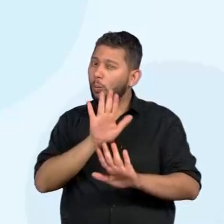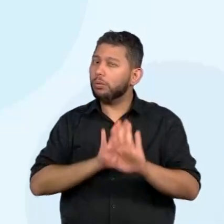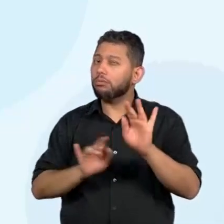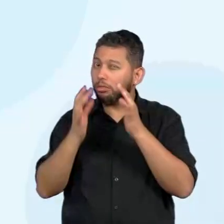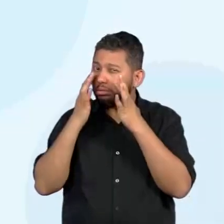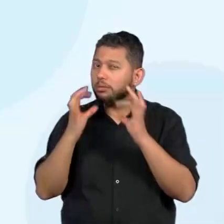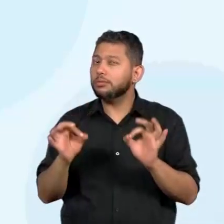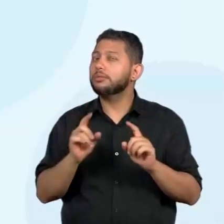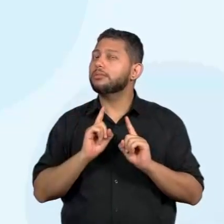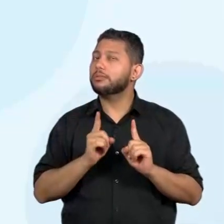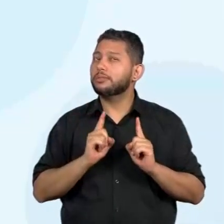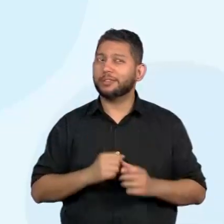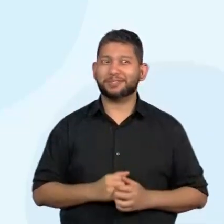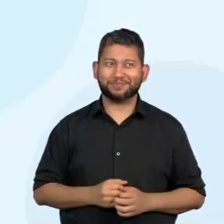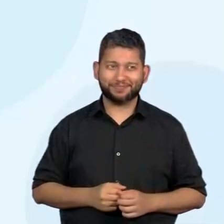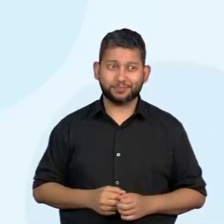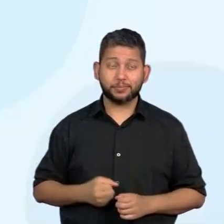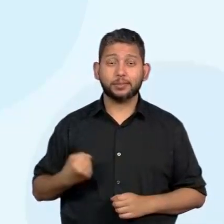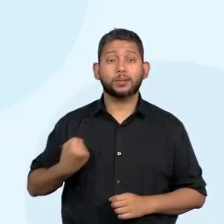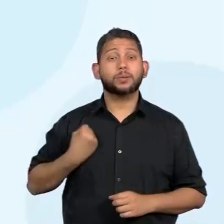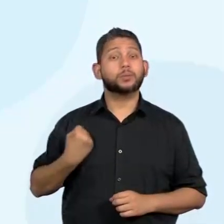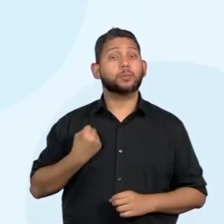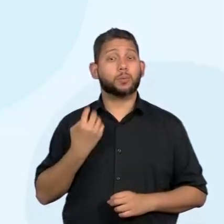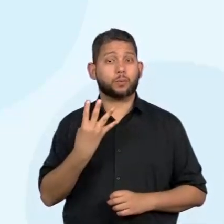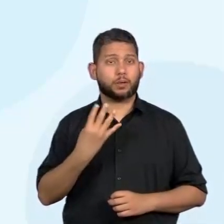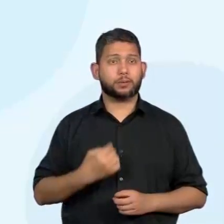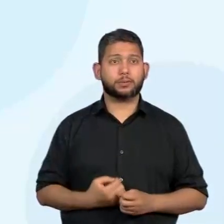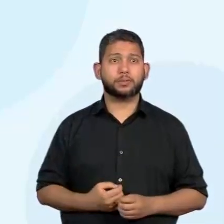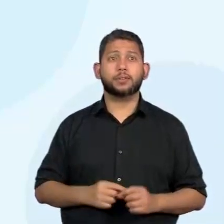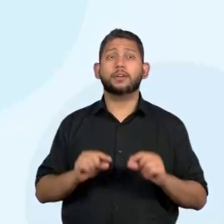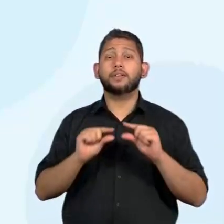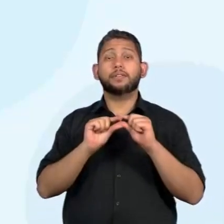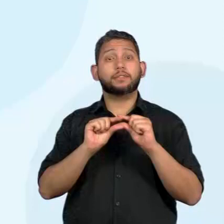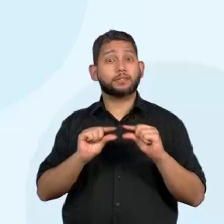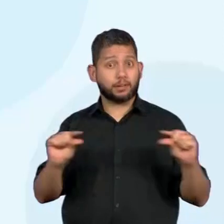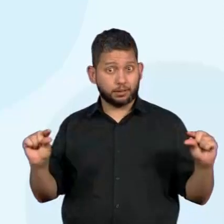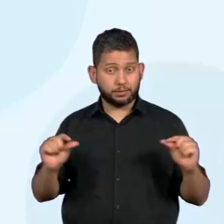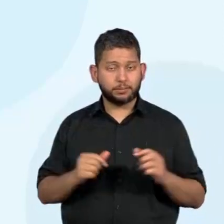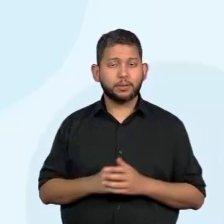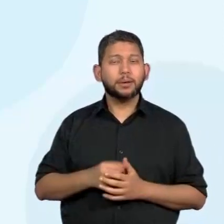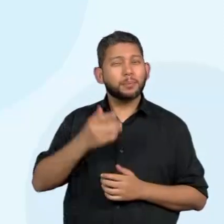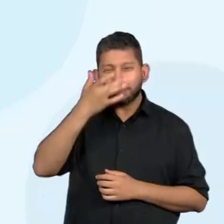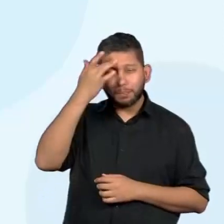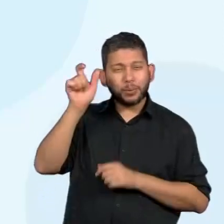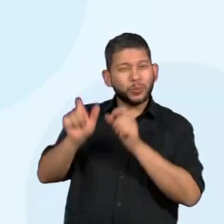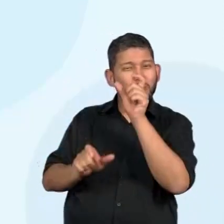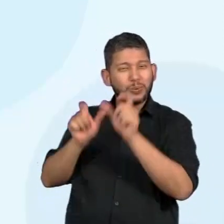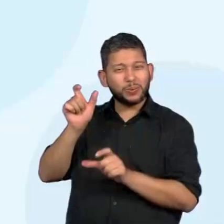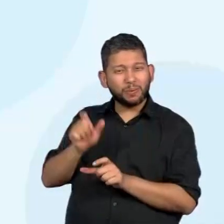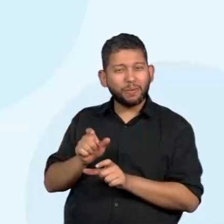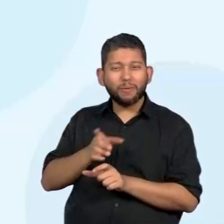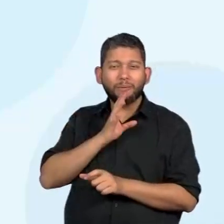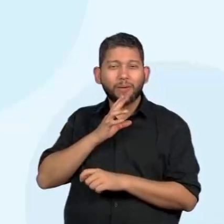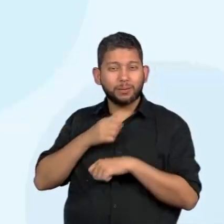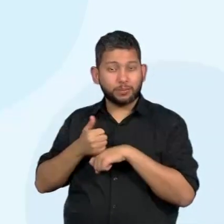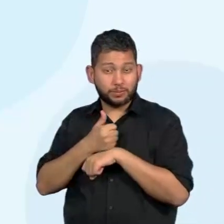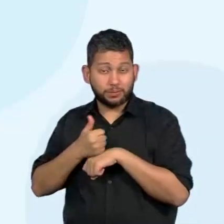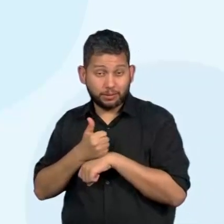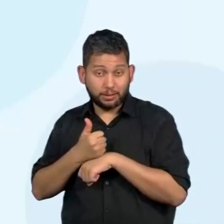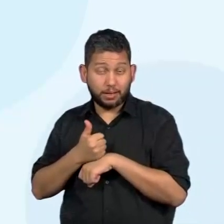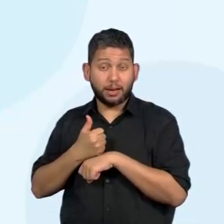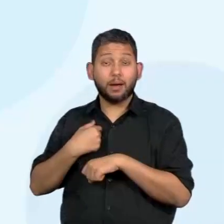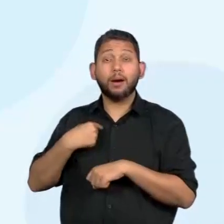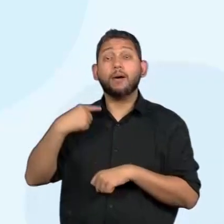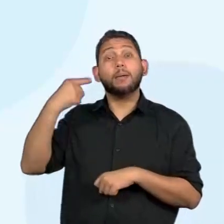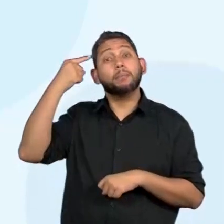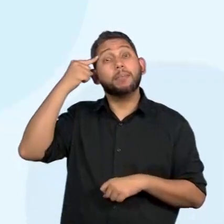Isso mesmo. Então, número quatro, na frase. Especialistas acreditam que isso aconteceu quando